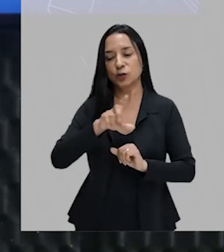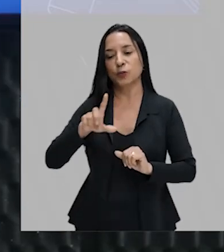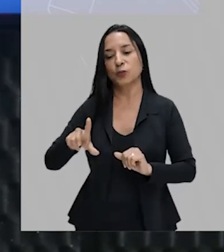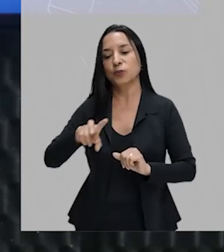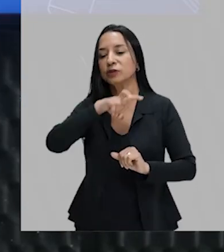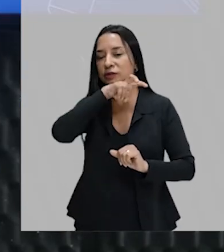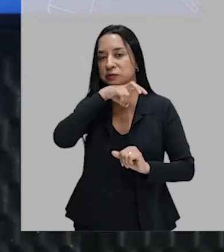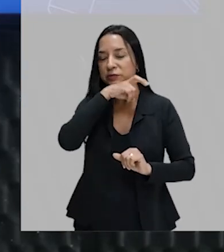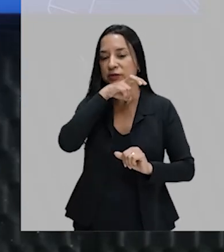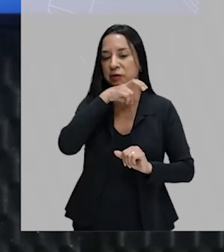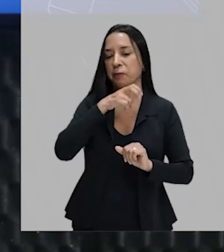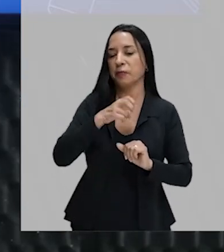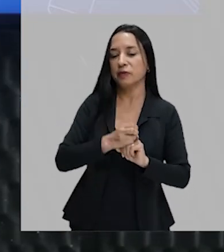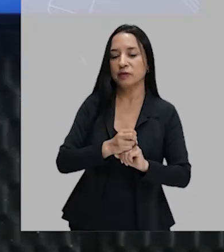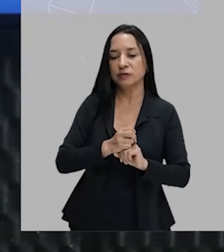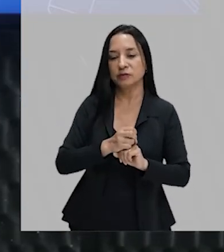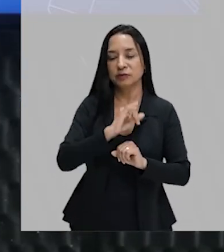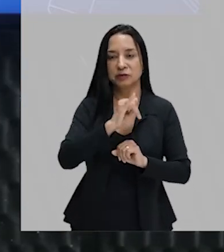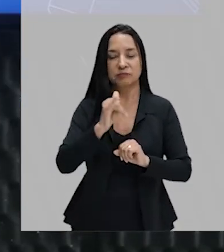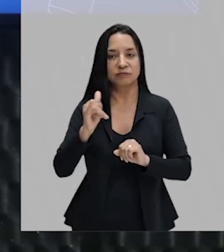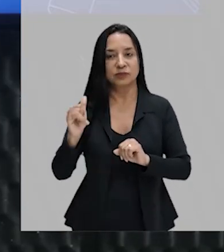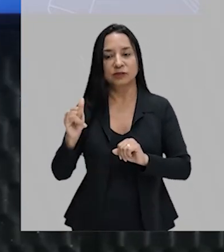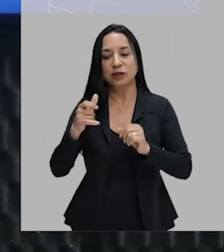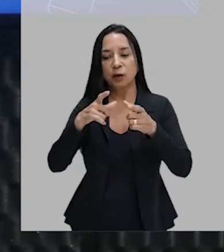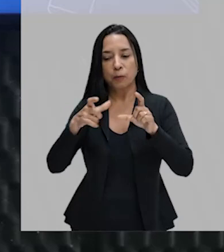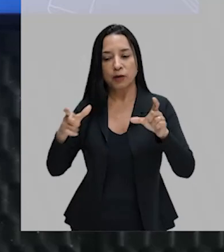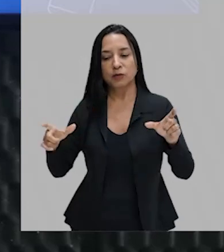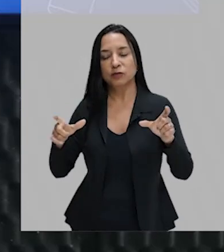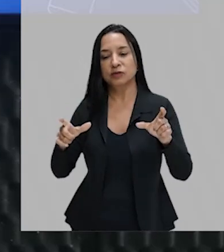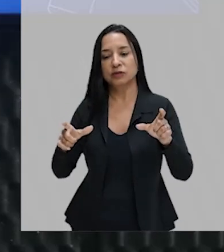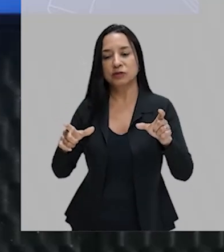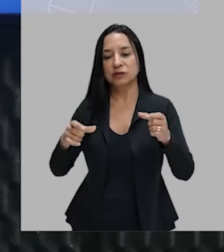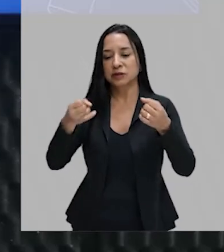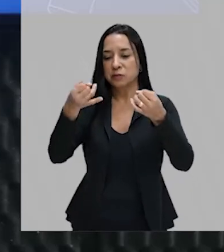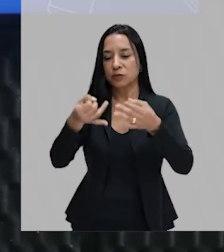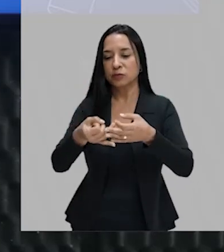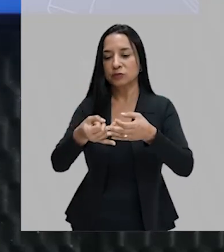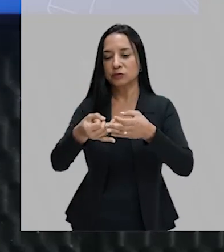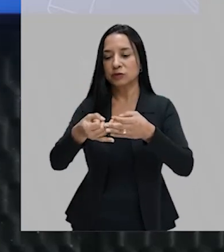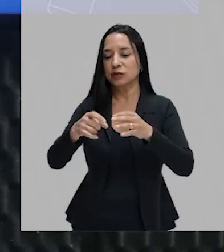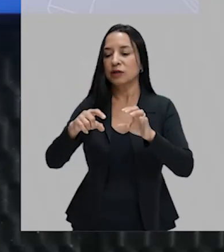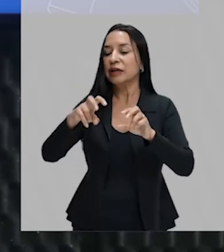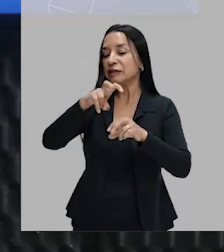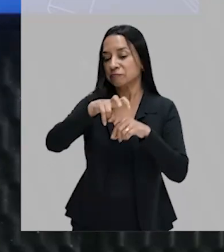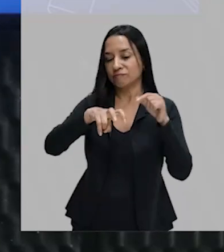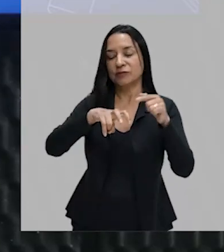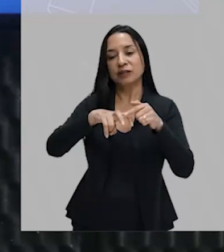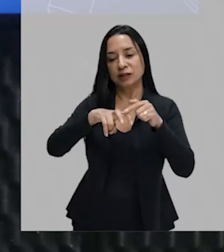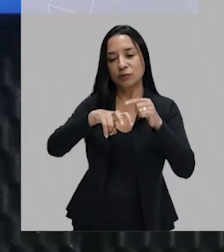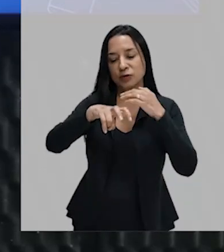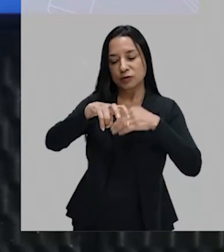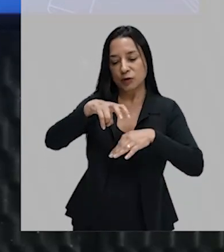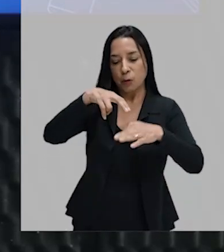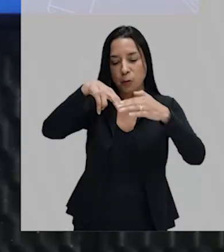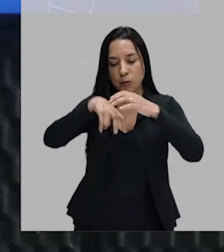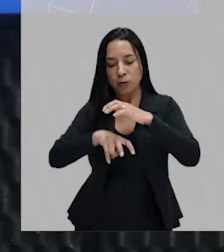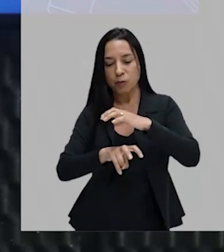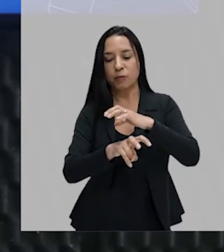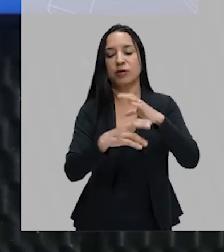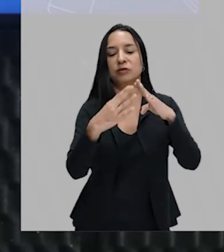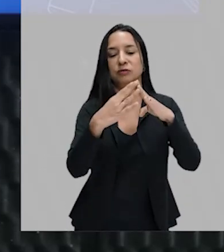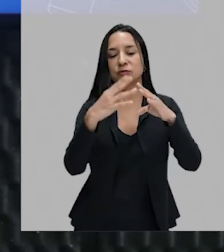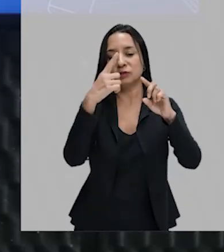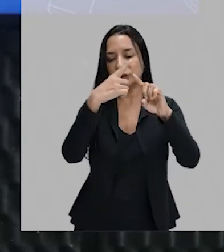que a maioria diz, conta-se as primeiras, que a cabeça está embaixo da igreja de